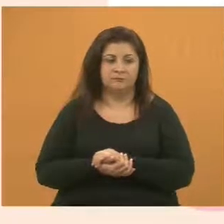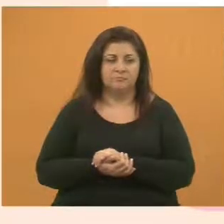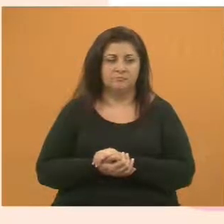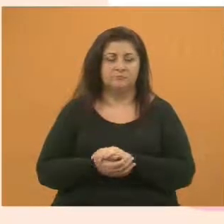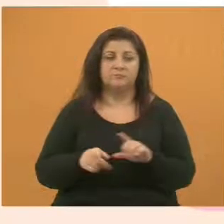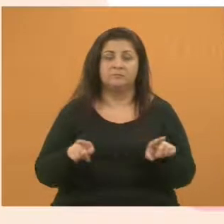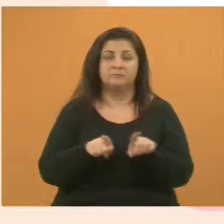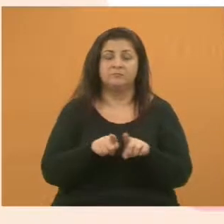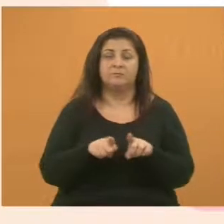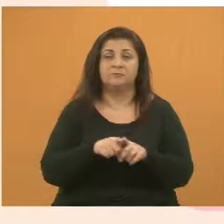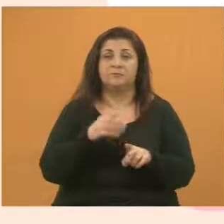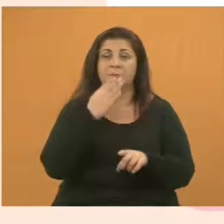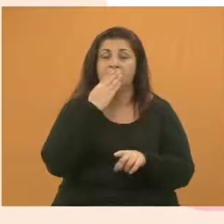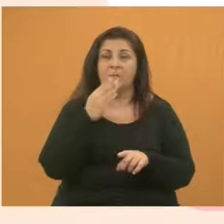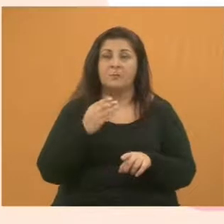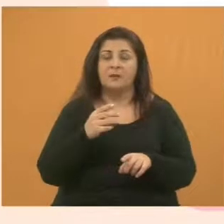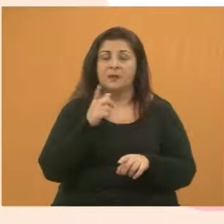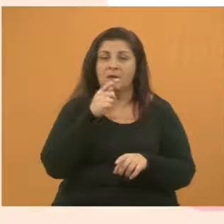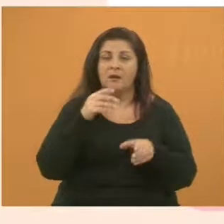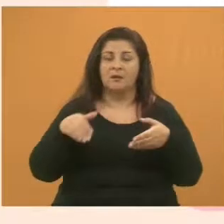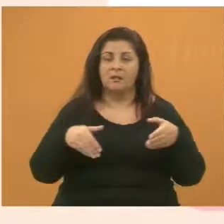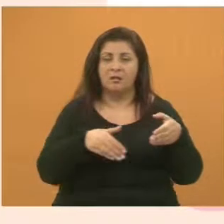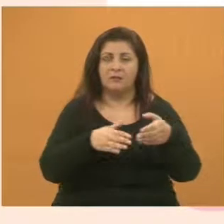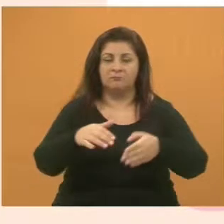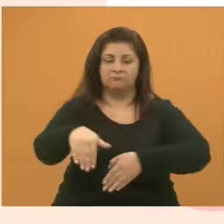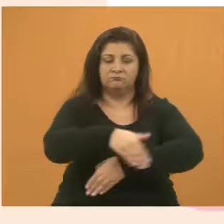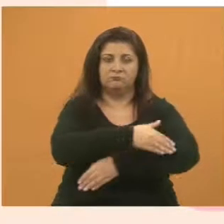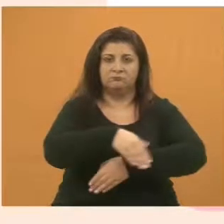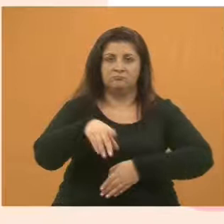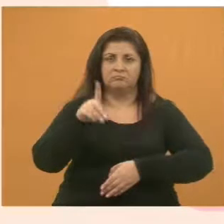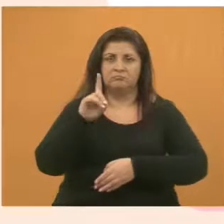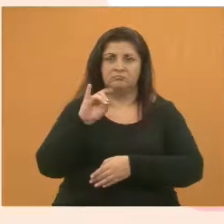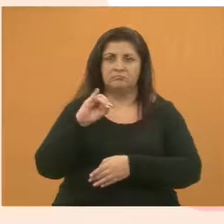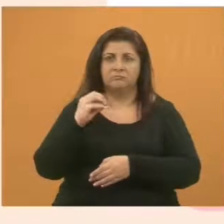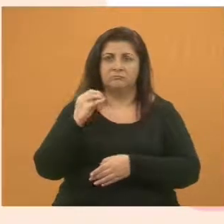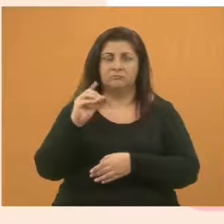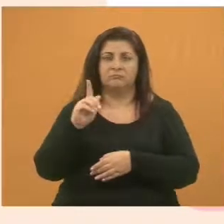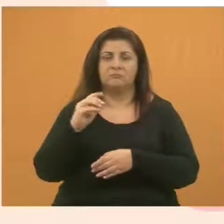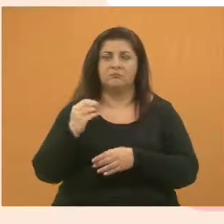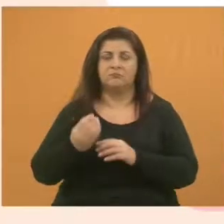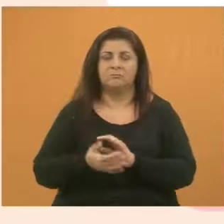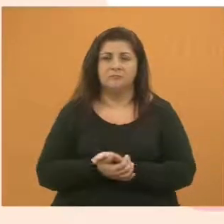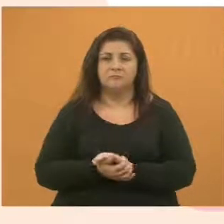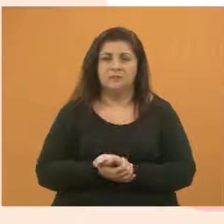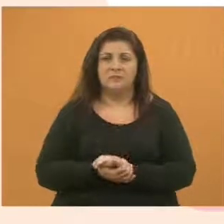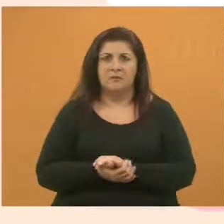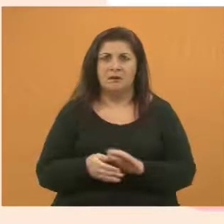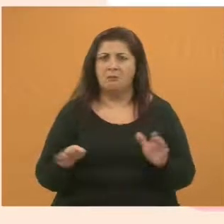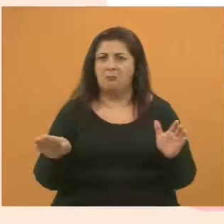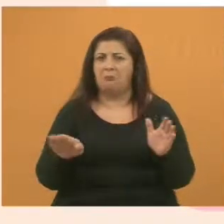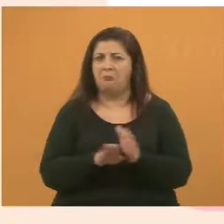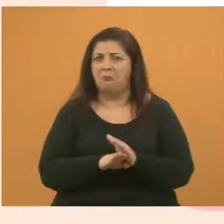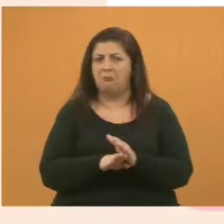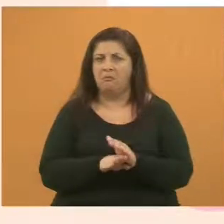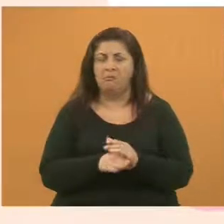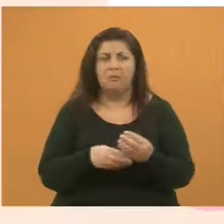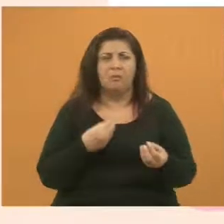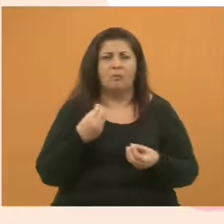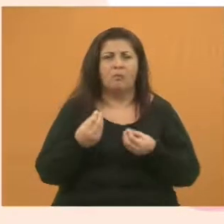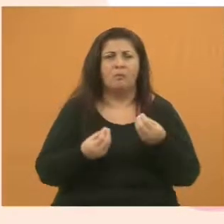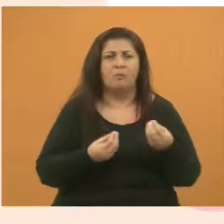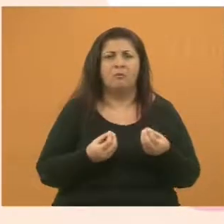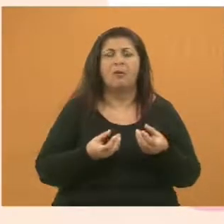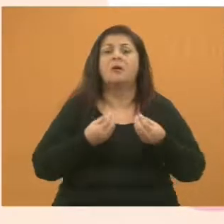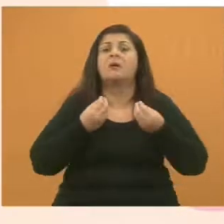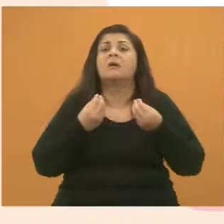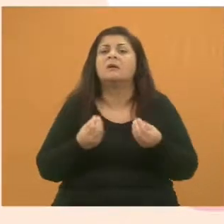Também pedimos a limpeza do córrego localizado na rua Diogo Fontes, no bairro Nova Jacareí. Até agora, nós não conseguimos descobrir qual é a